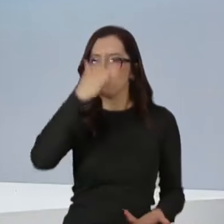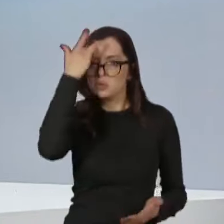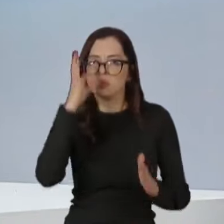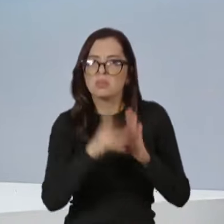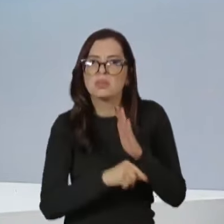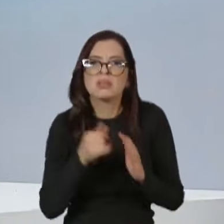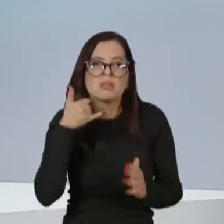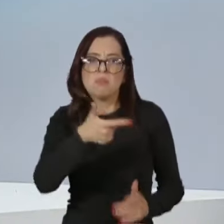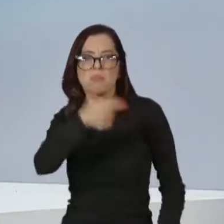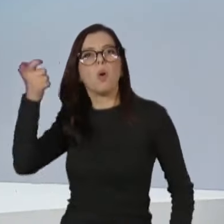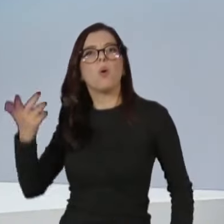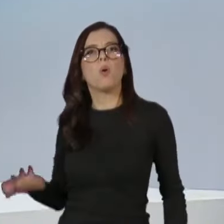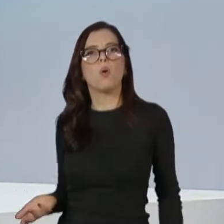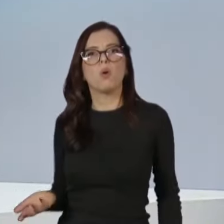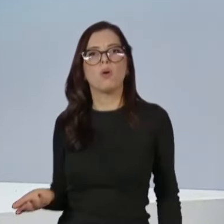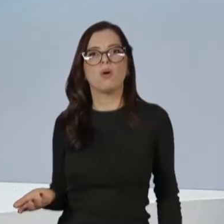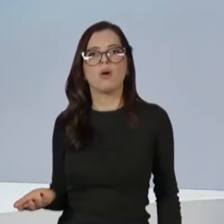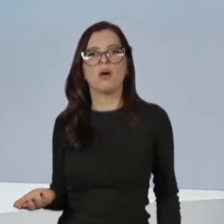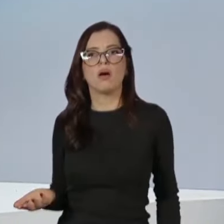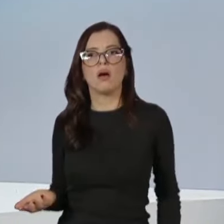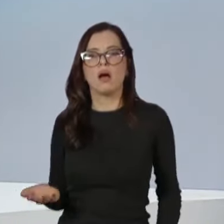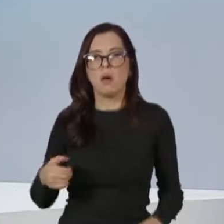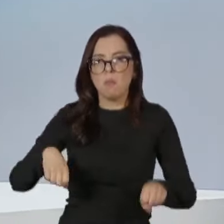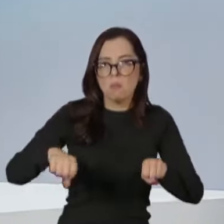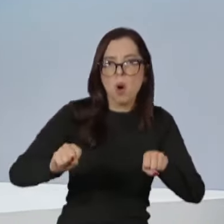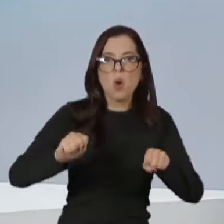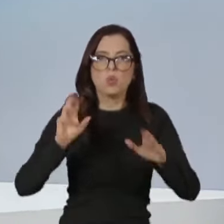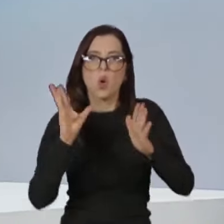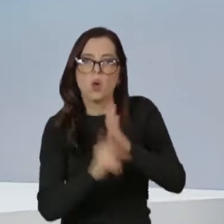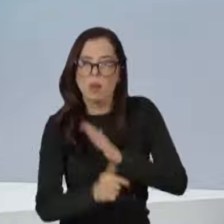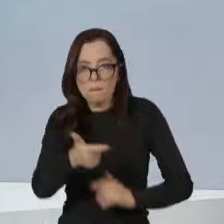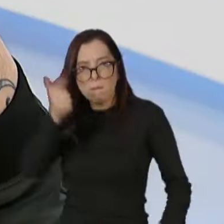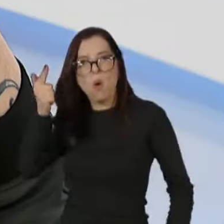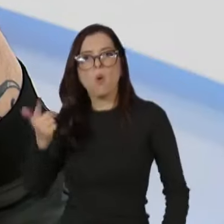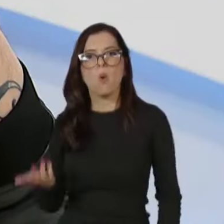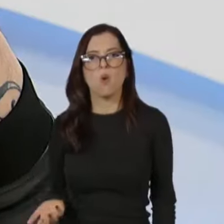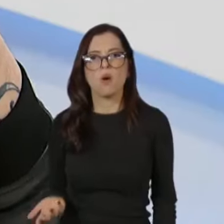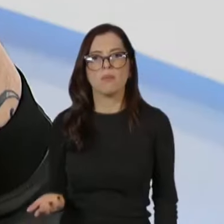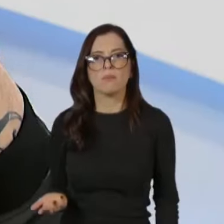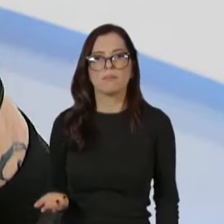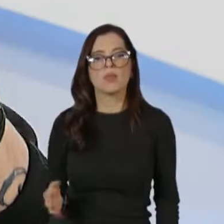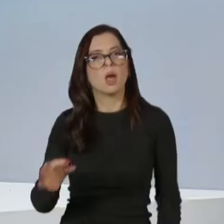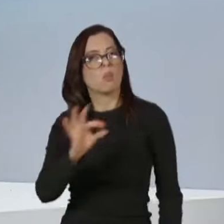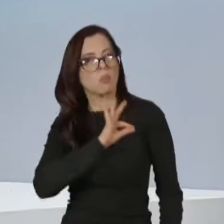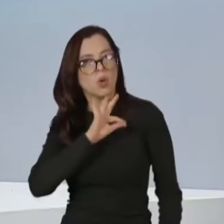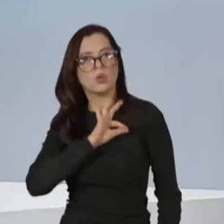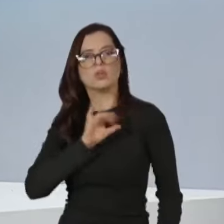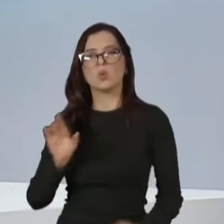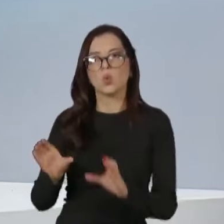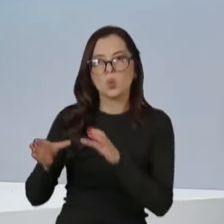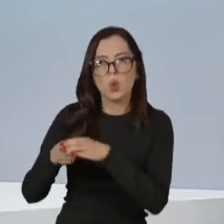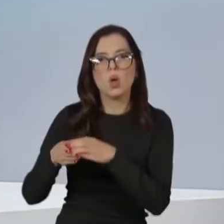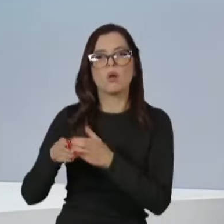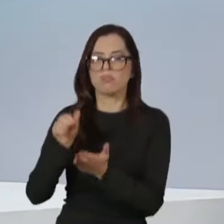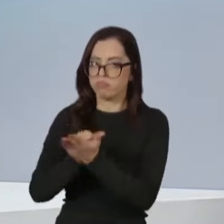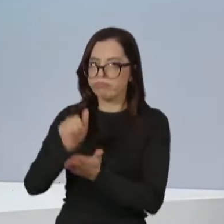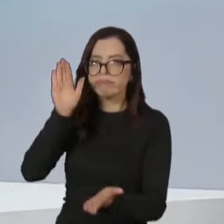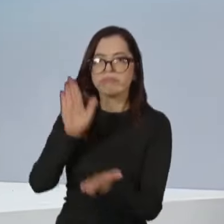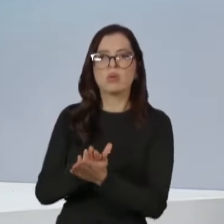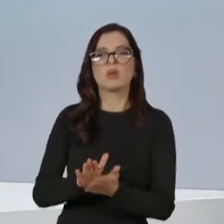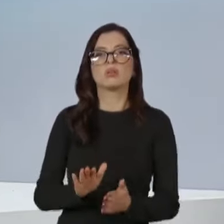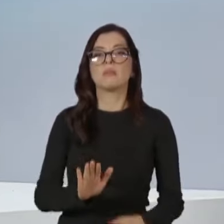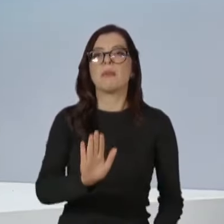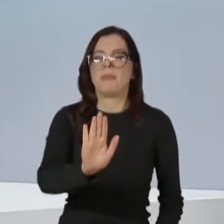roubar moto. Isso tem que ser tratado com polícia, mas lei em primeiro lugar. Eu queria só voltar a um tema que o senhor